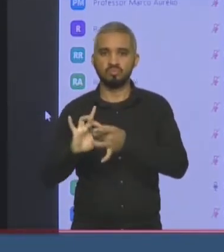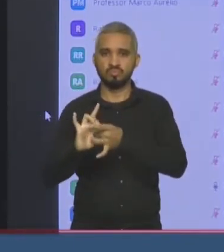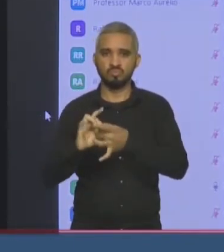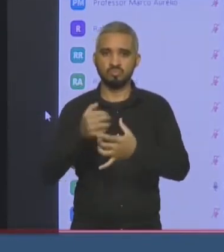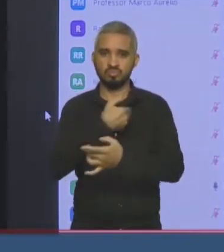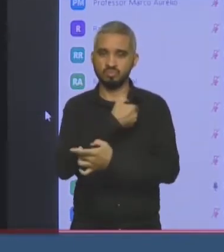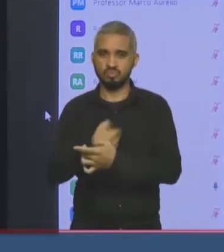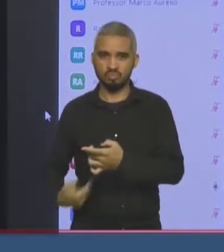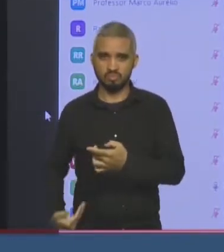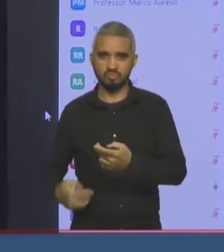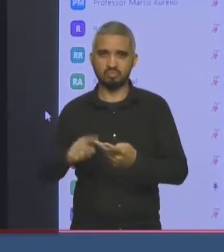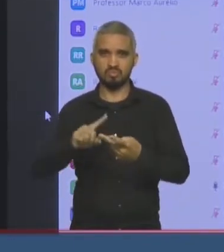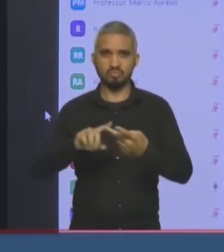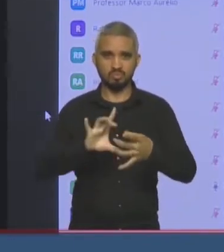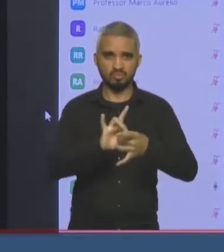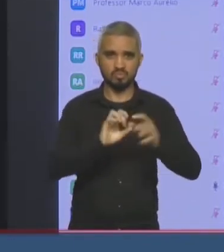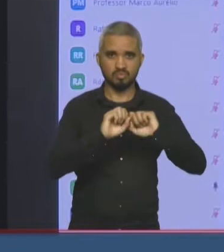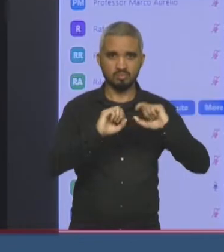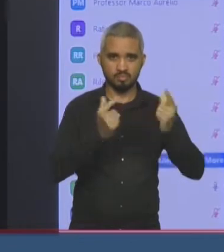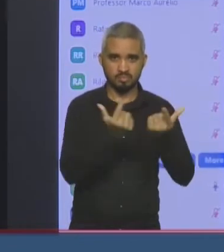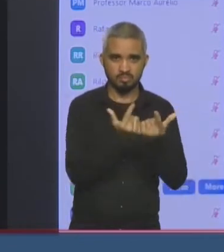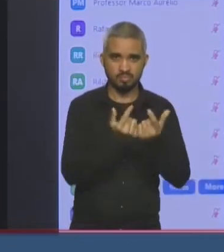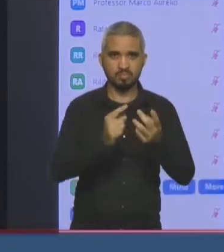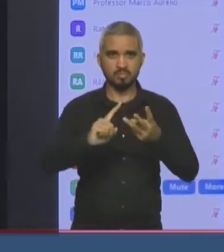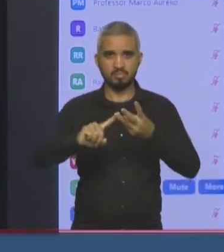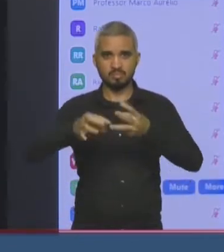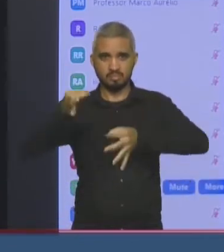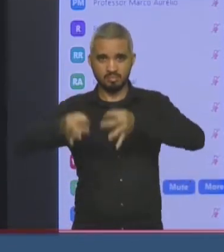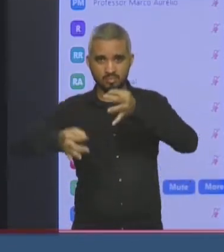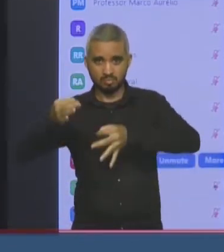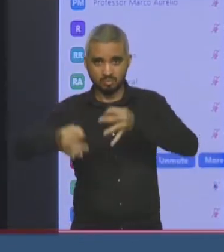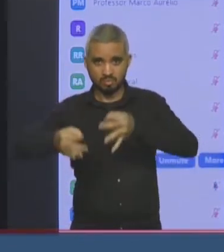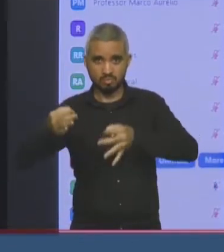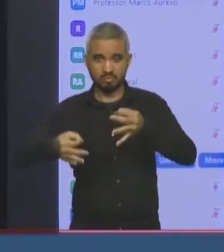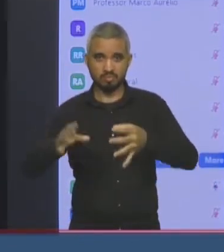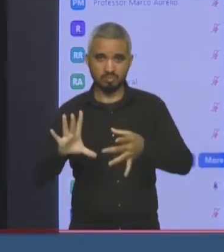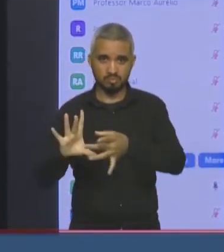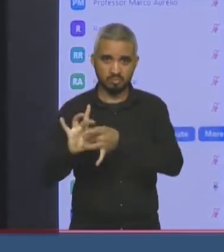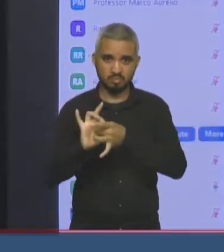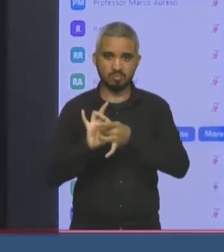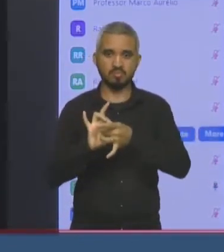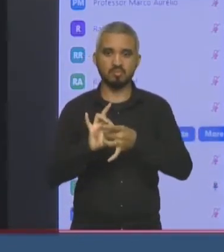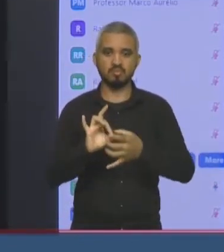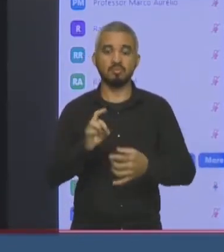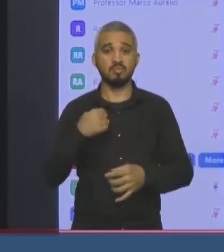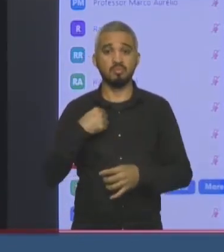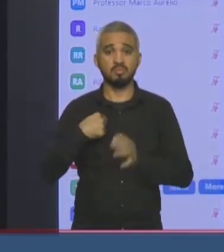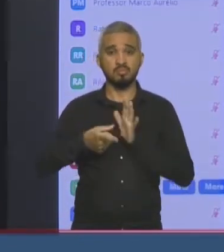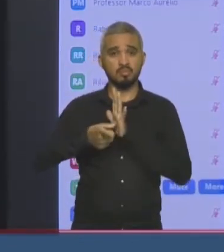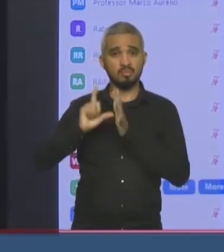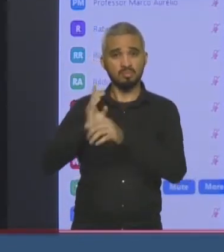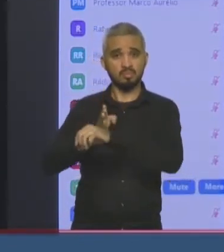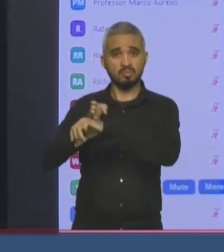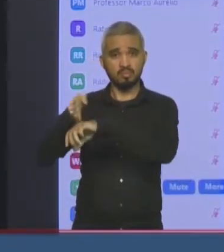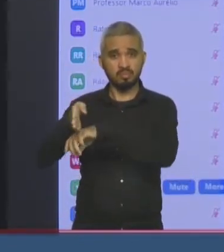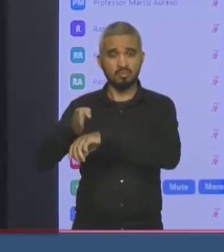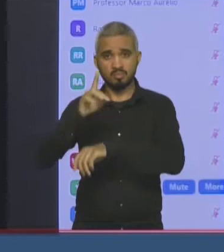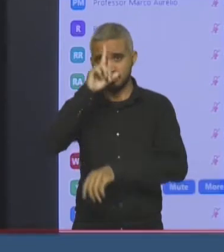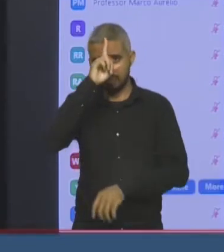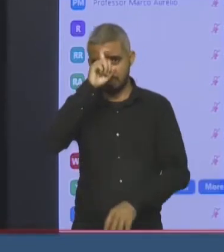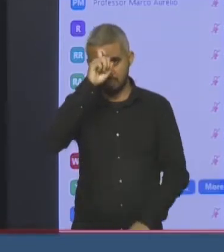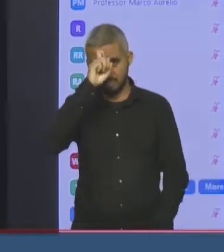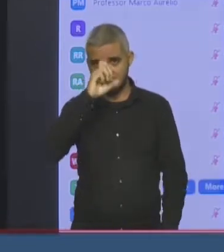judiciário. Eu acabei de vir de uma visita ao nosso hospital, Carlos Maciello, muito feliz aqui de ter visto que, inclusive, a